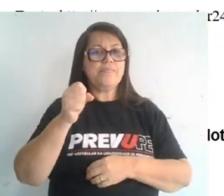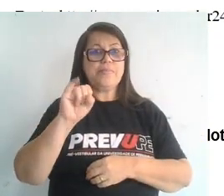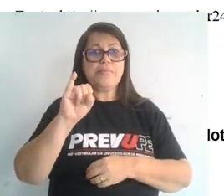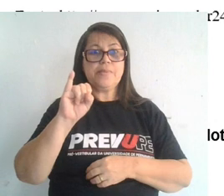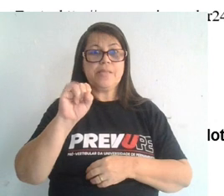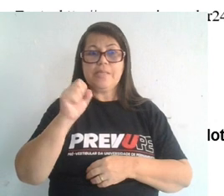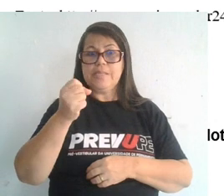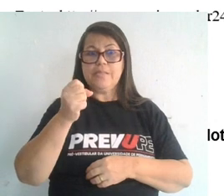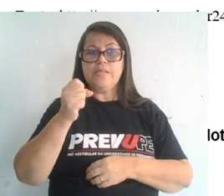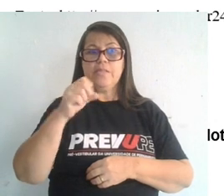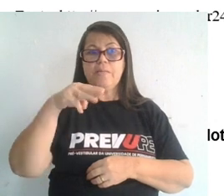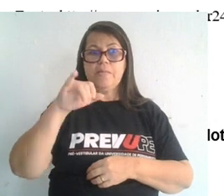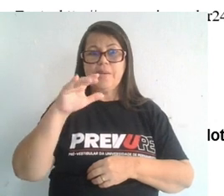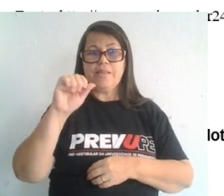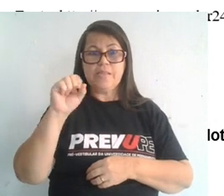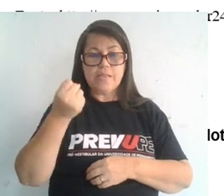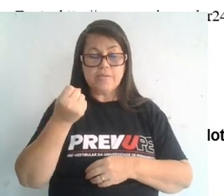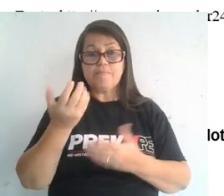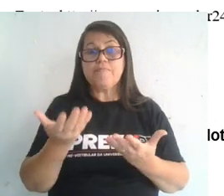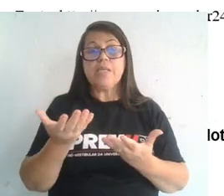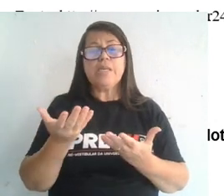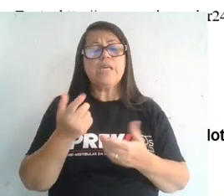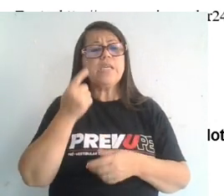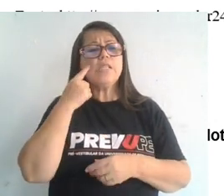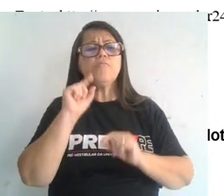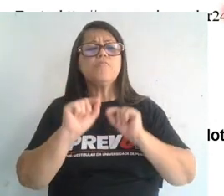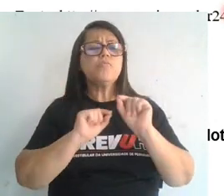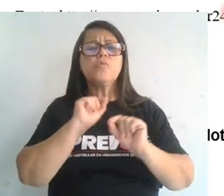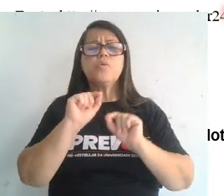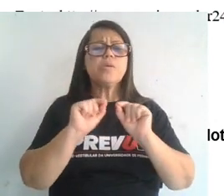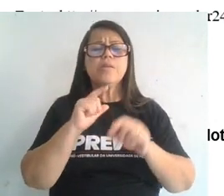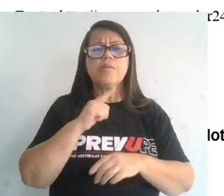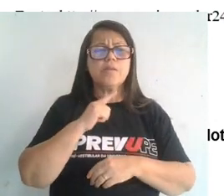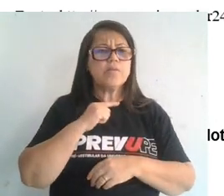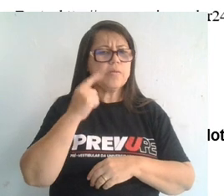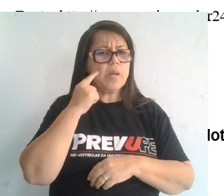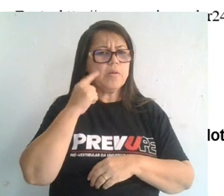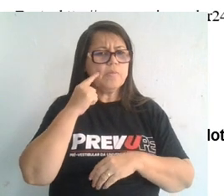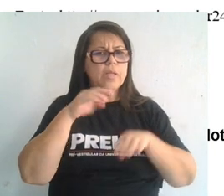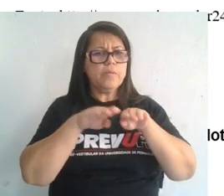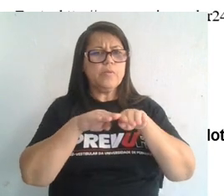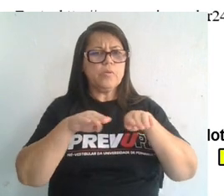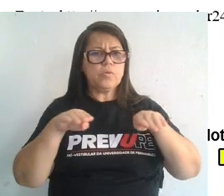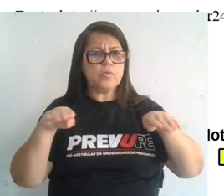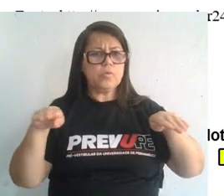melhor. Vejam, o que é que a gente tem aqui? Da superfície,